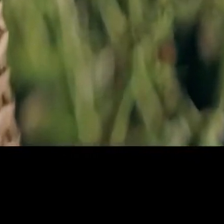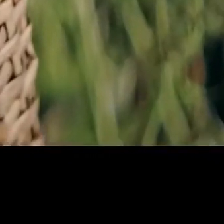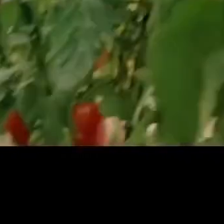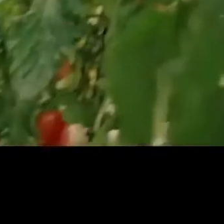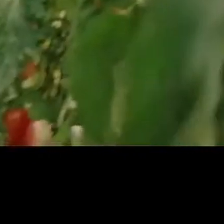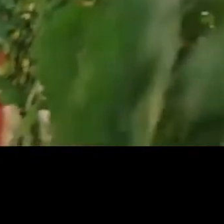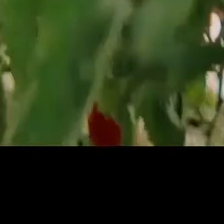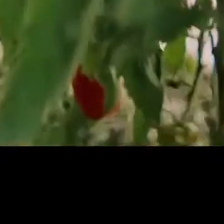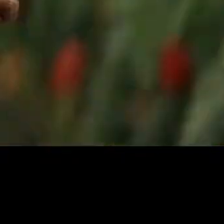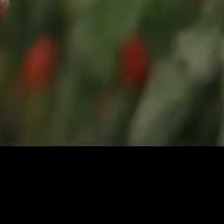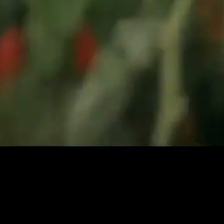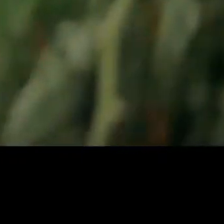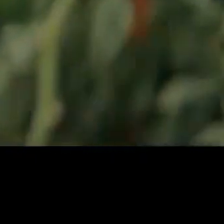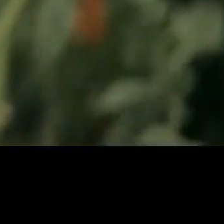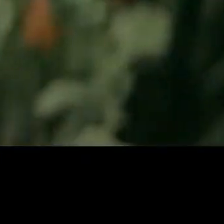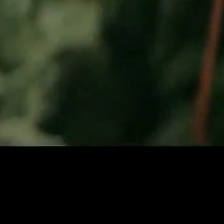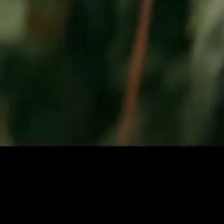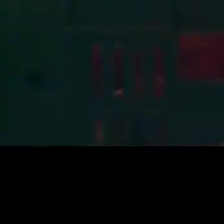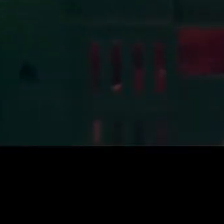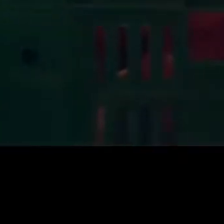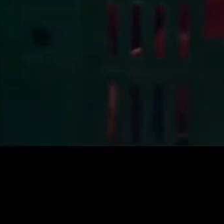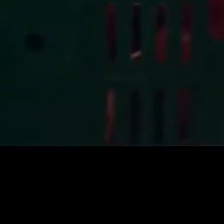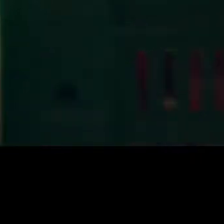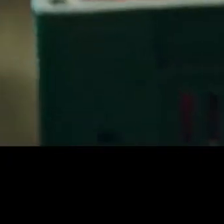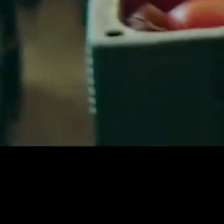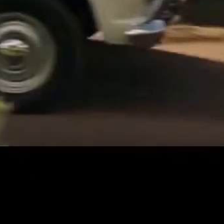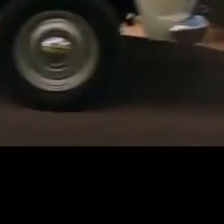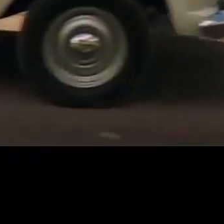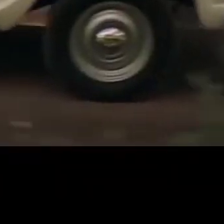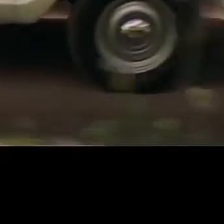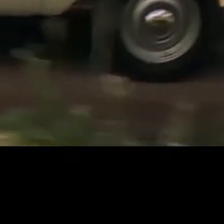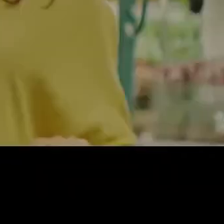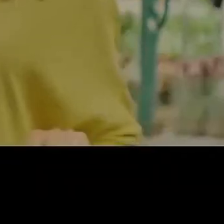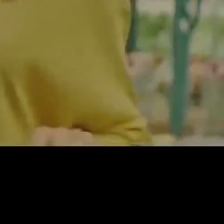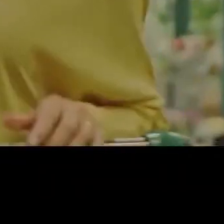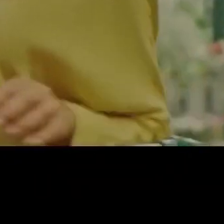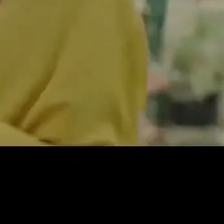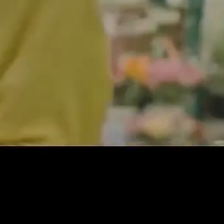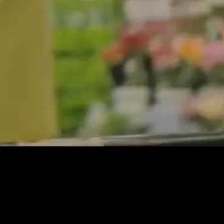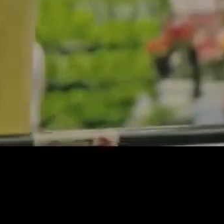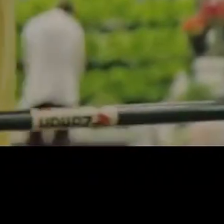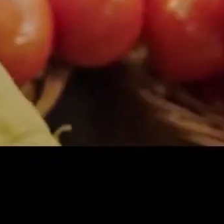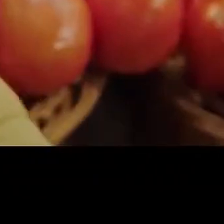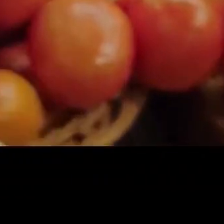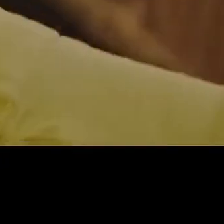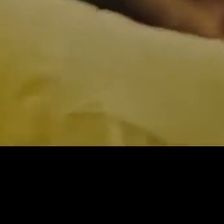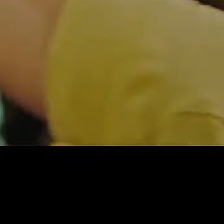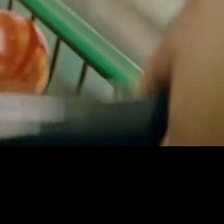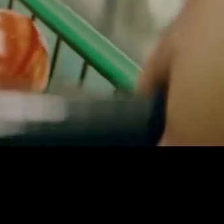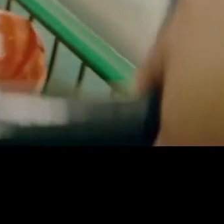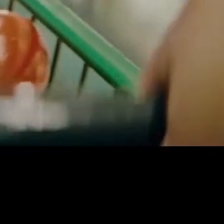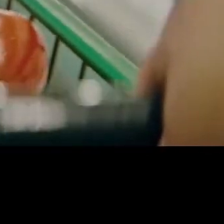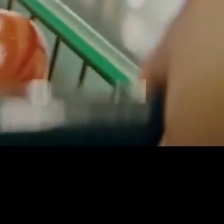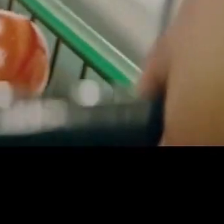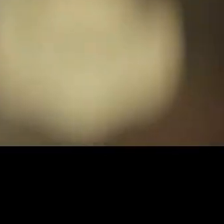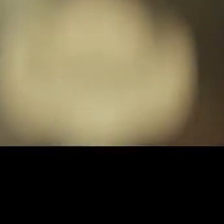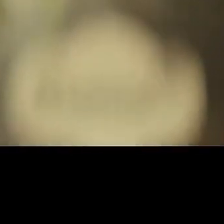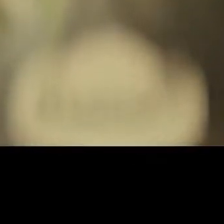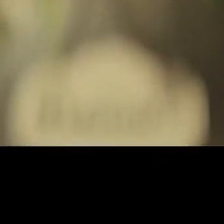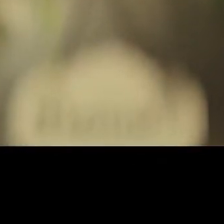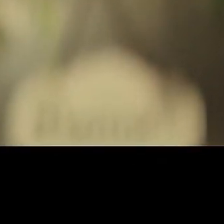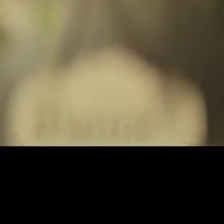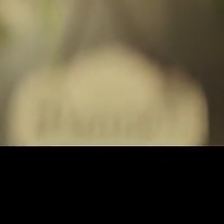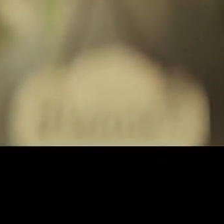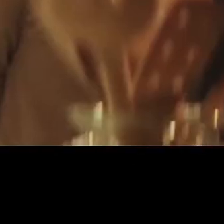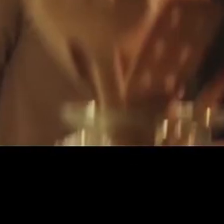encontram Para cultivar Esses lindos tomates Vermelhinhos Os mesmos Que Alice Nunca deixa de comprar Quando vai no